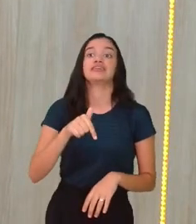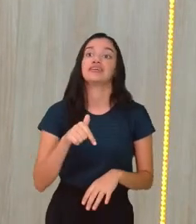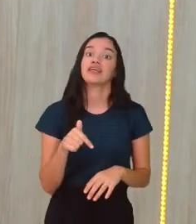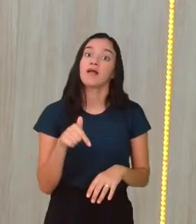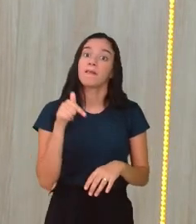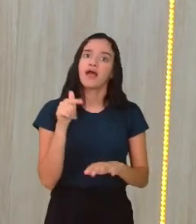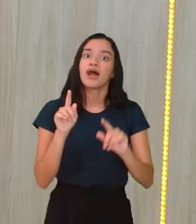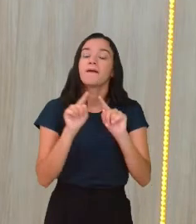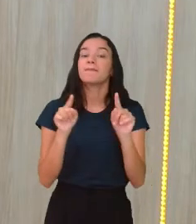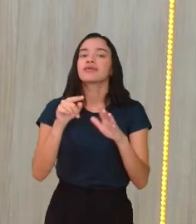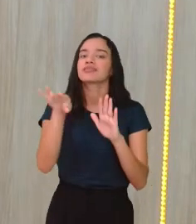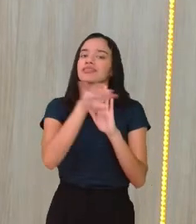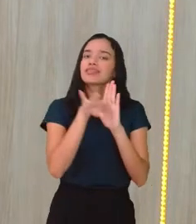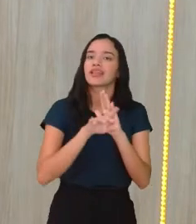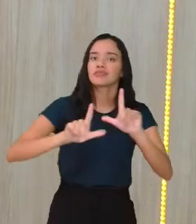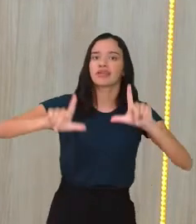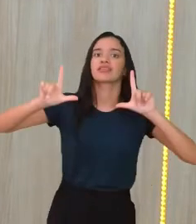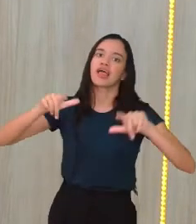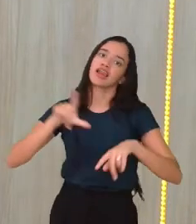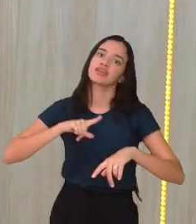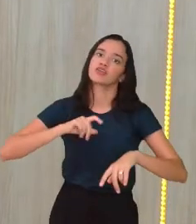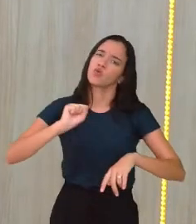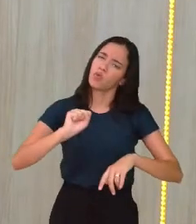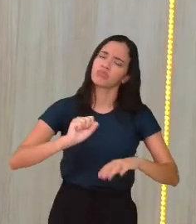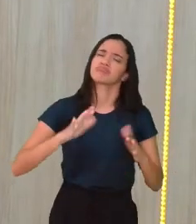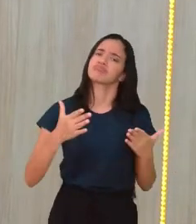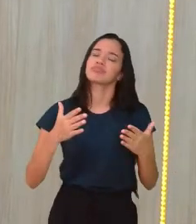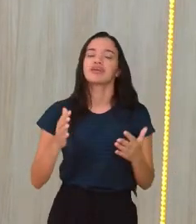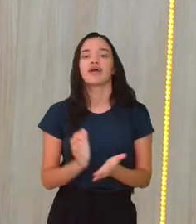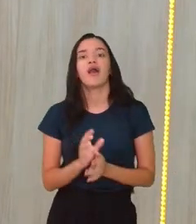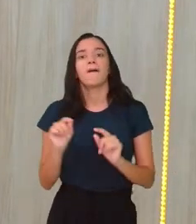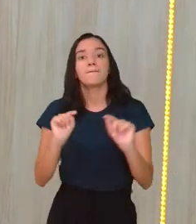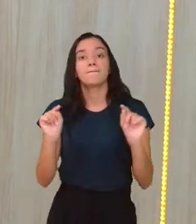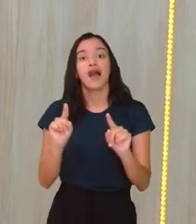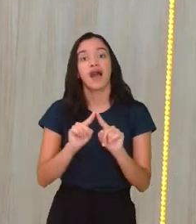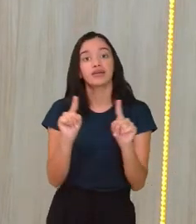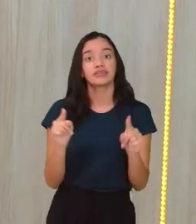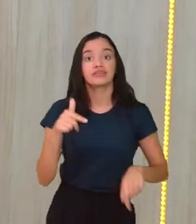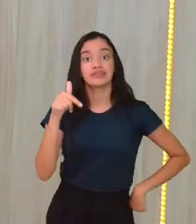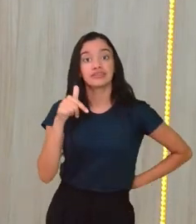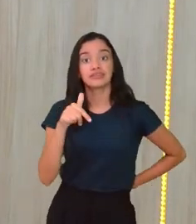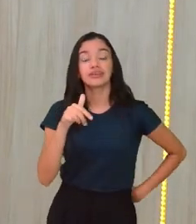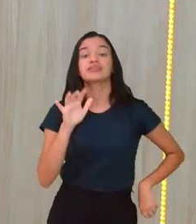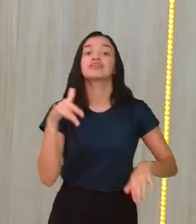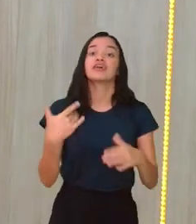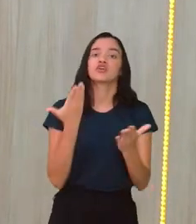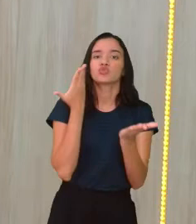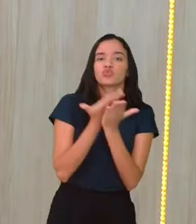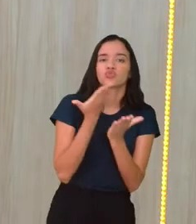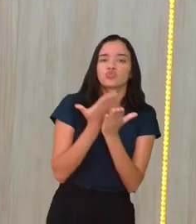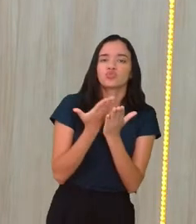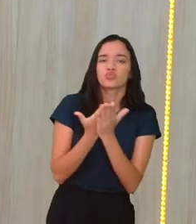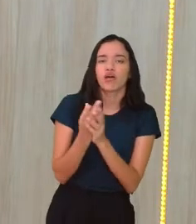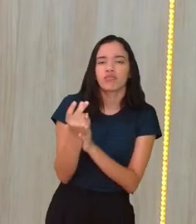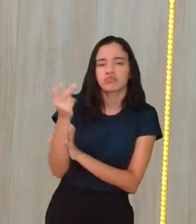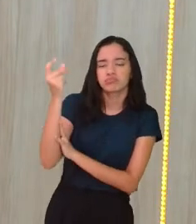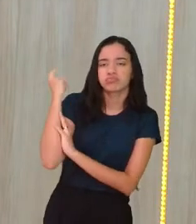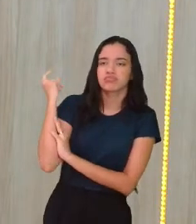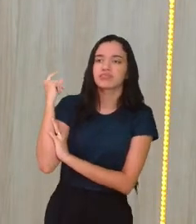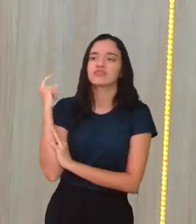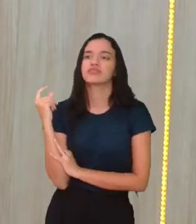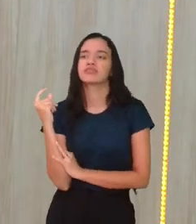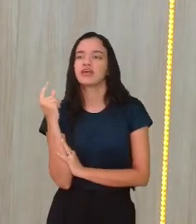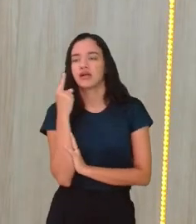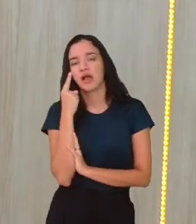oito, vocês já vão dizer para o seu o que é isso. sete que já são amplamente aí estudadas há mais tempo, né? E aí, a